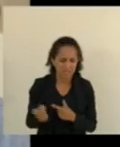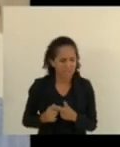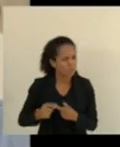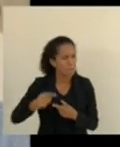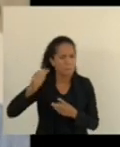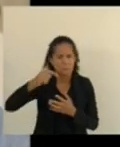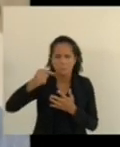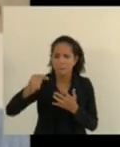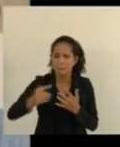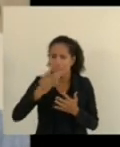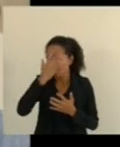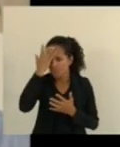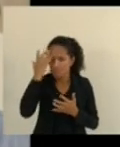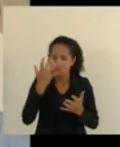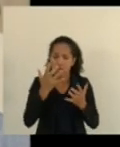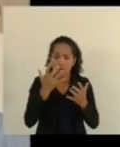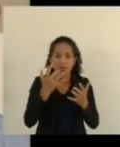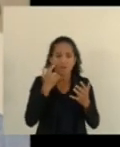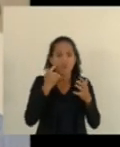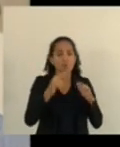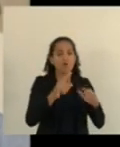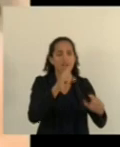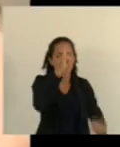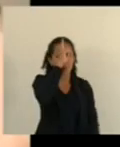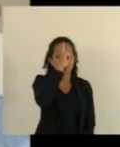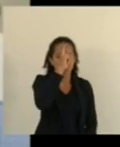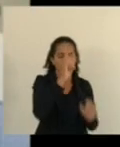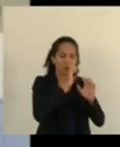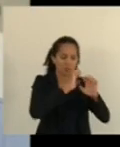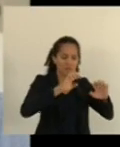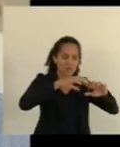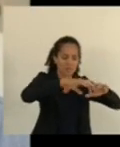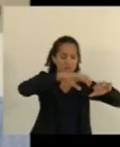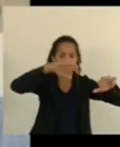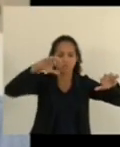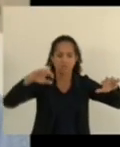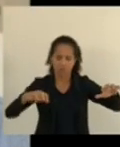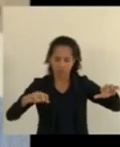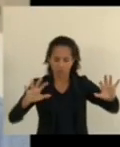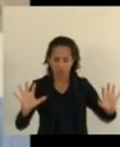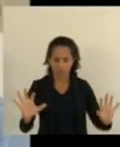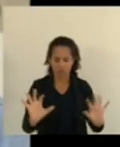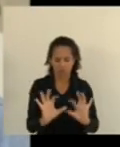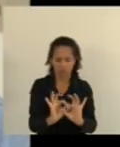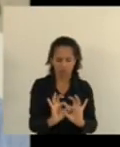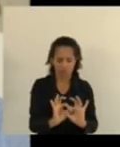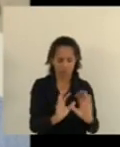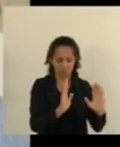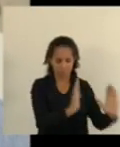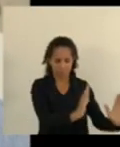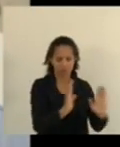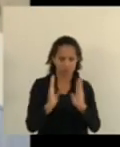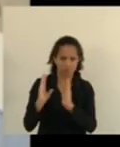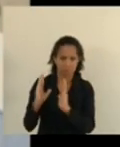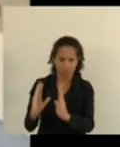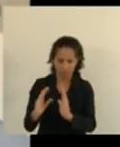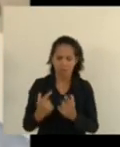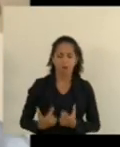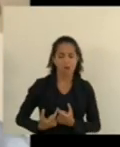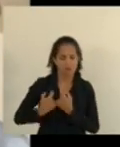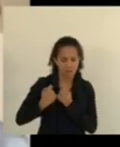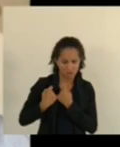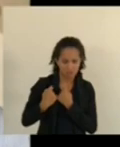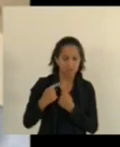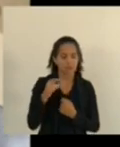era ter um hospital do câncer separado ou anexo ao hospital e para isso